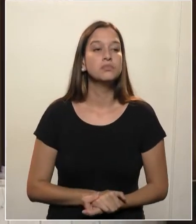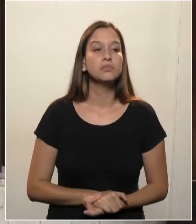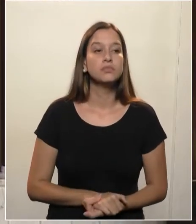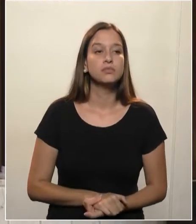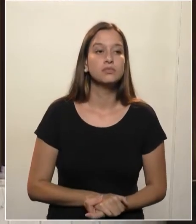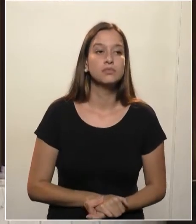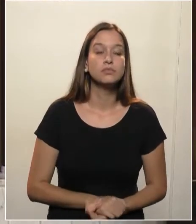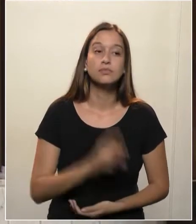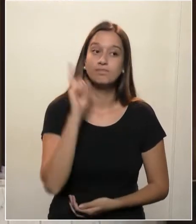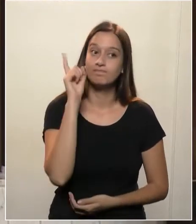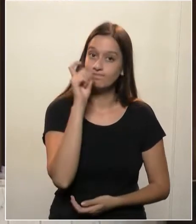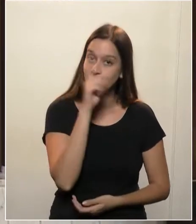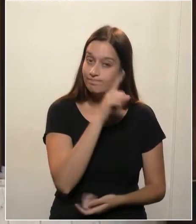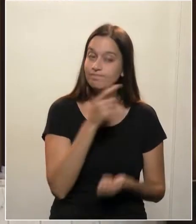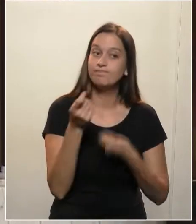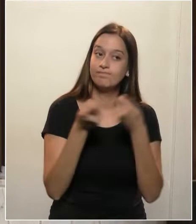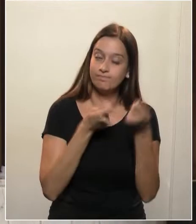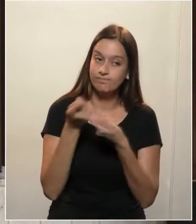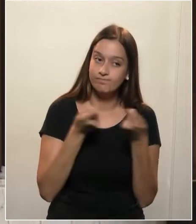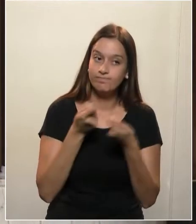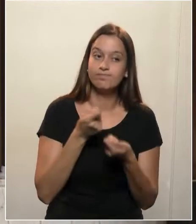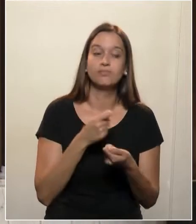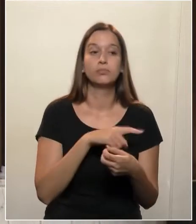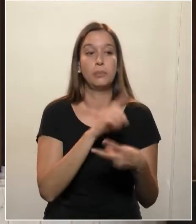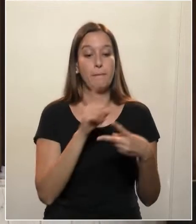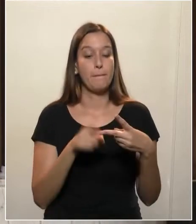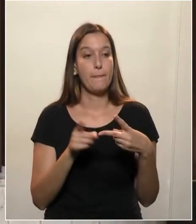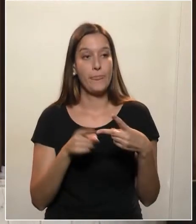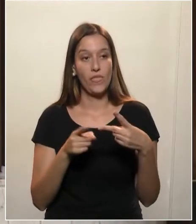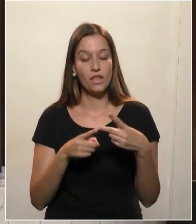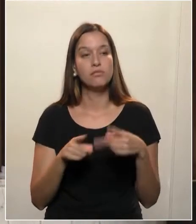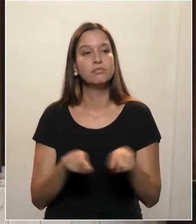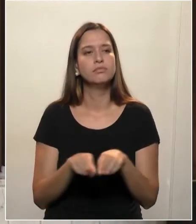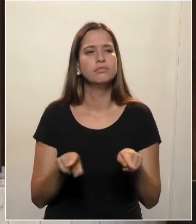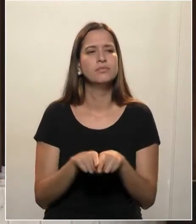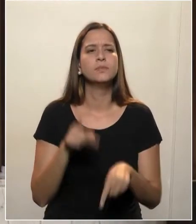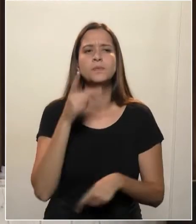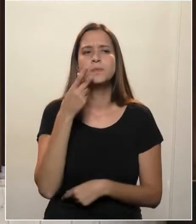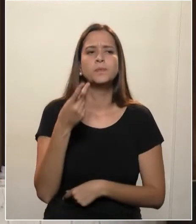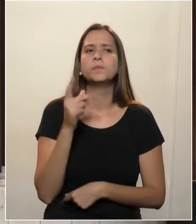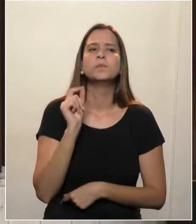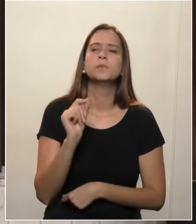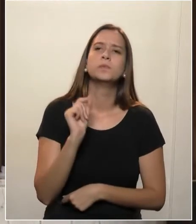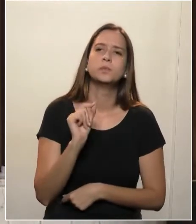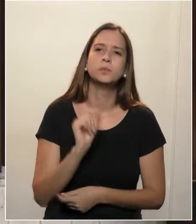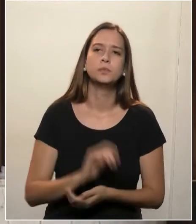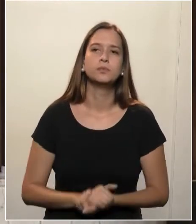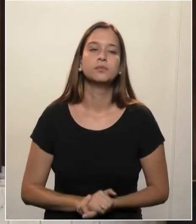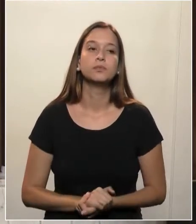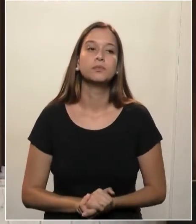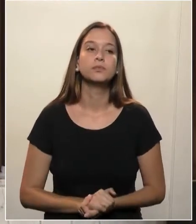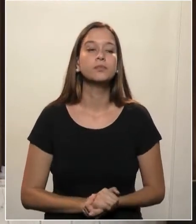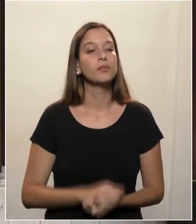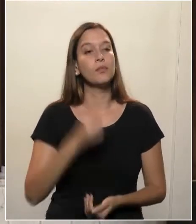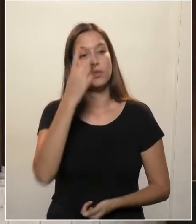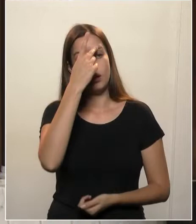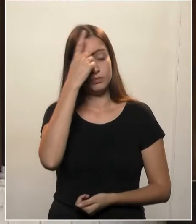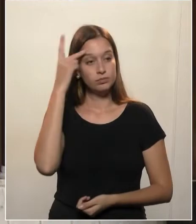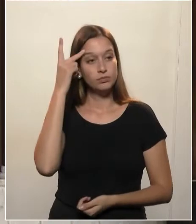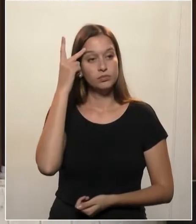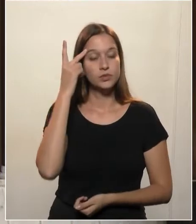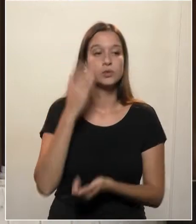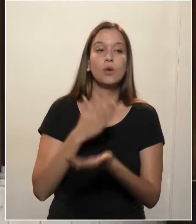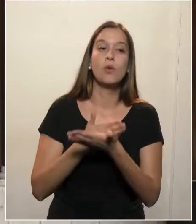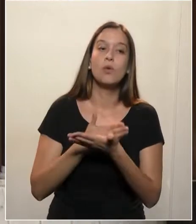dificuldades. Outra coisa que eu falei aqui. As pessoas, lá no começo, a própria